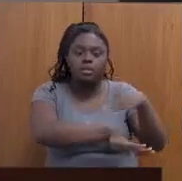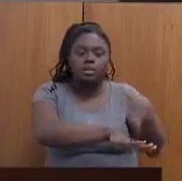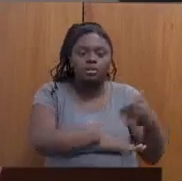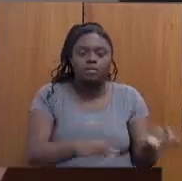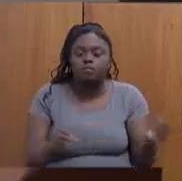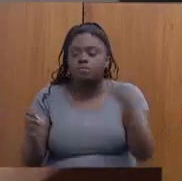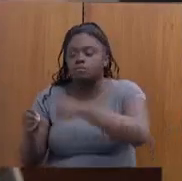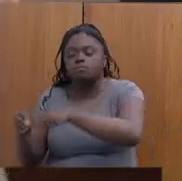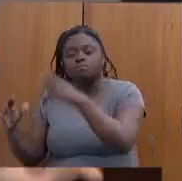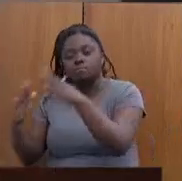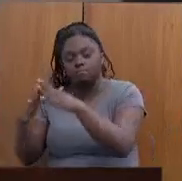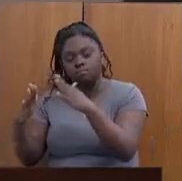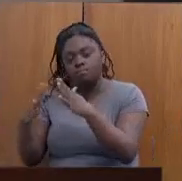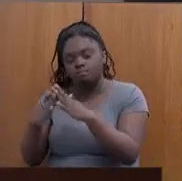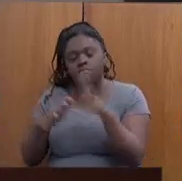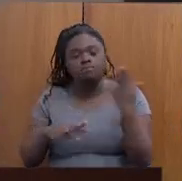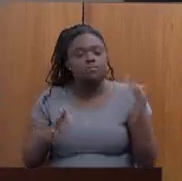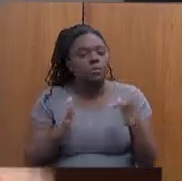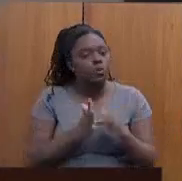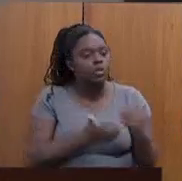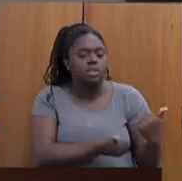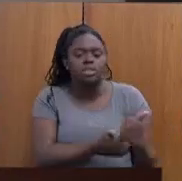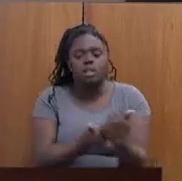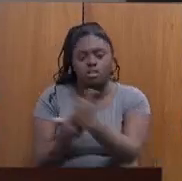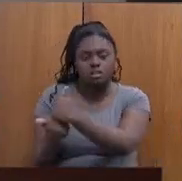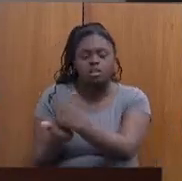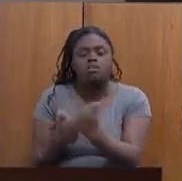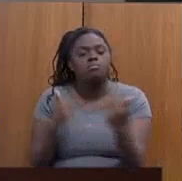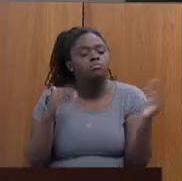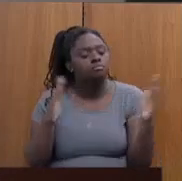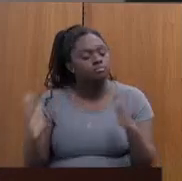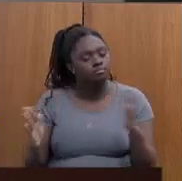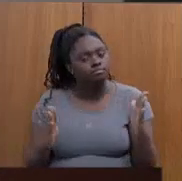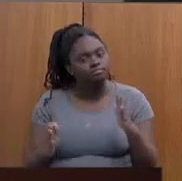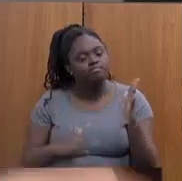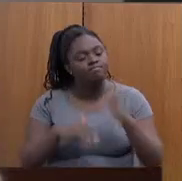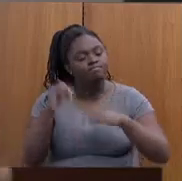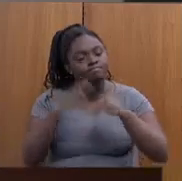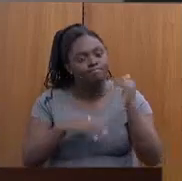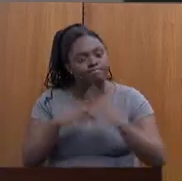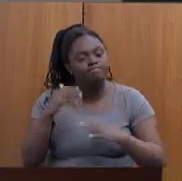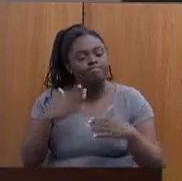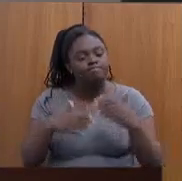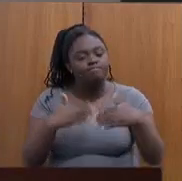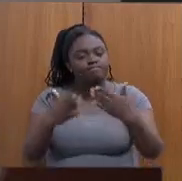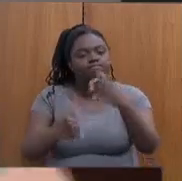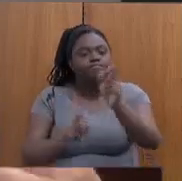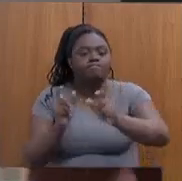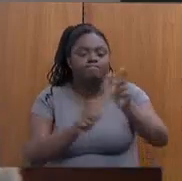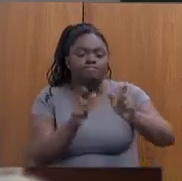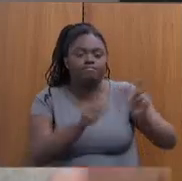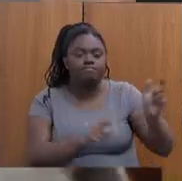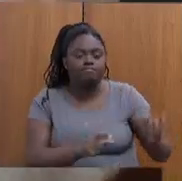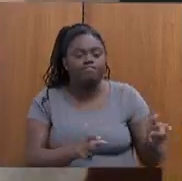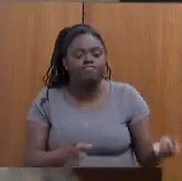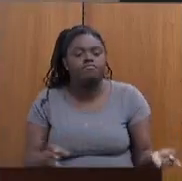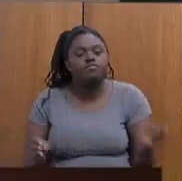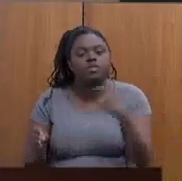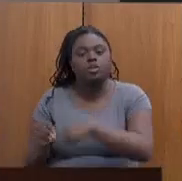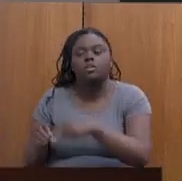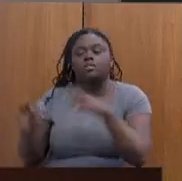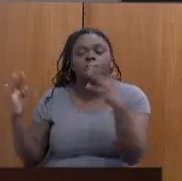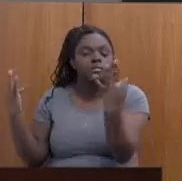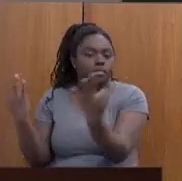e com toda assistência, num processo de qualificação profissional dessas pessoas e de volta para a